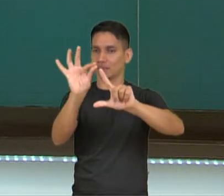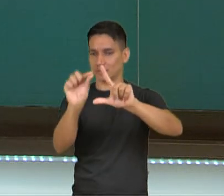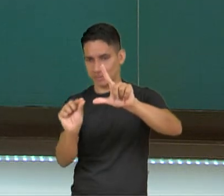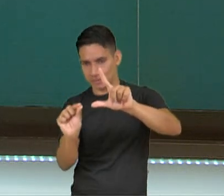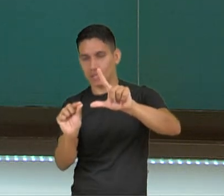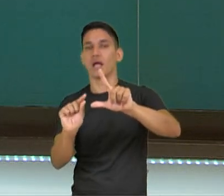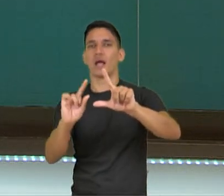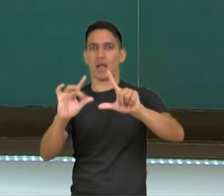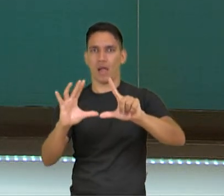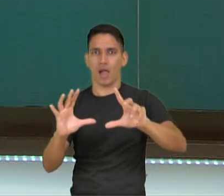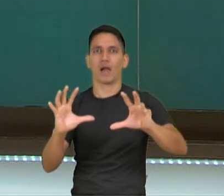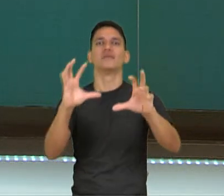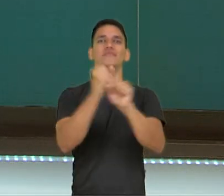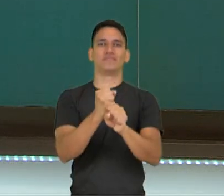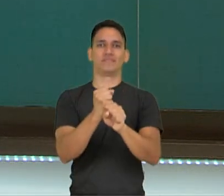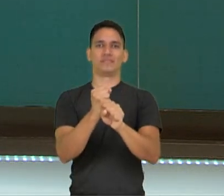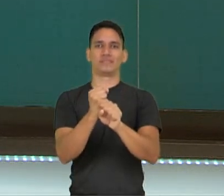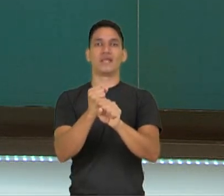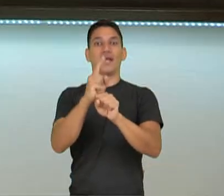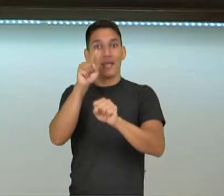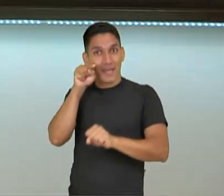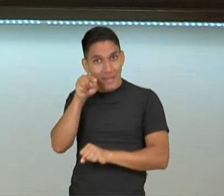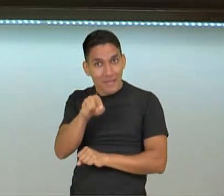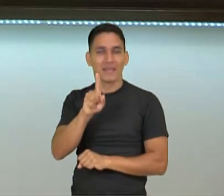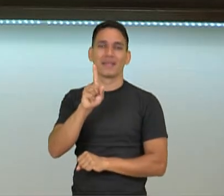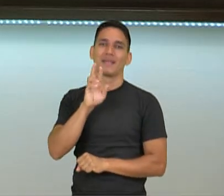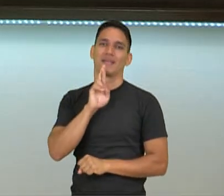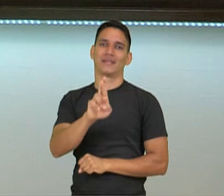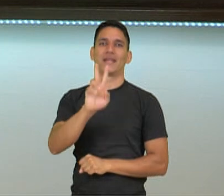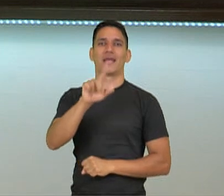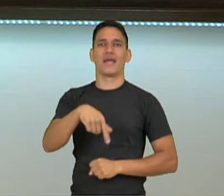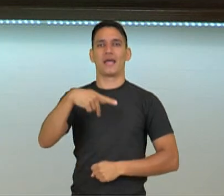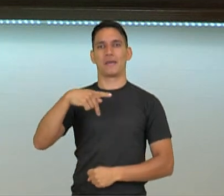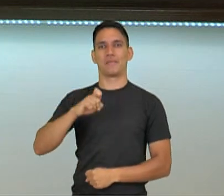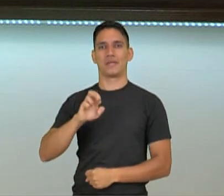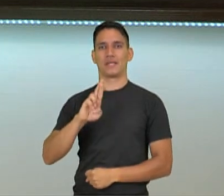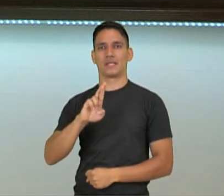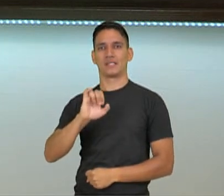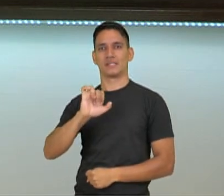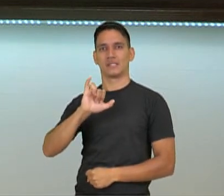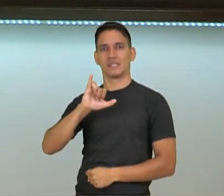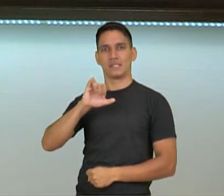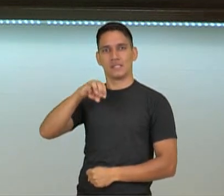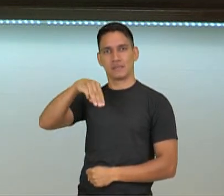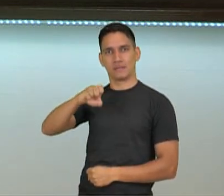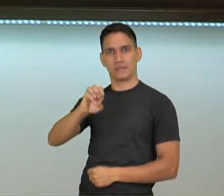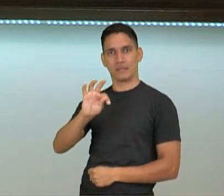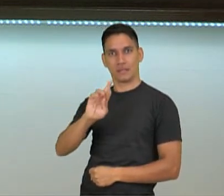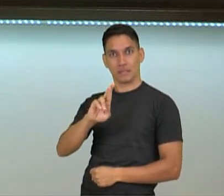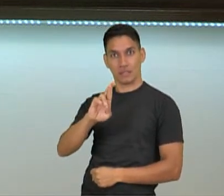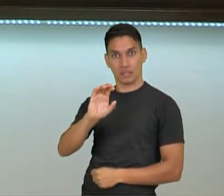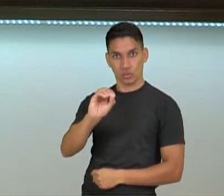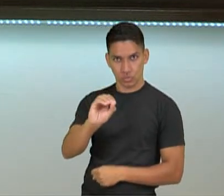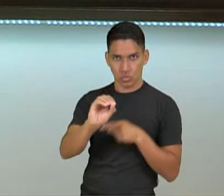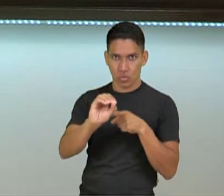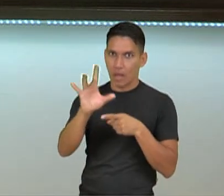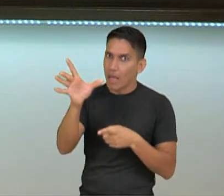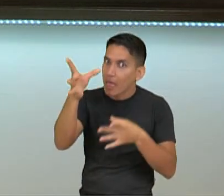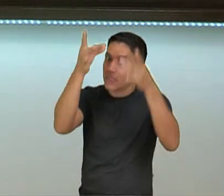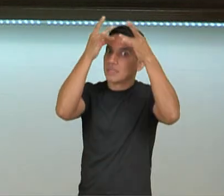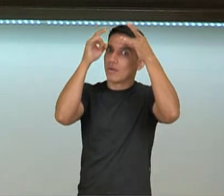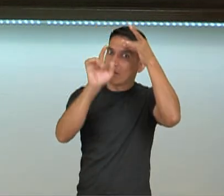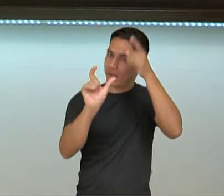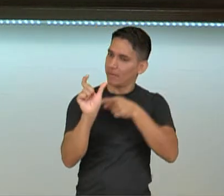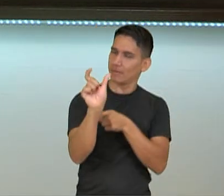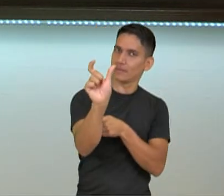para eu fazer o quê? O meu contorno, certo? Então, perímetro, guardem aí na cabeça de vocês. Perímetro